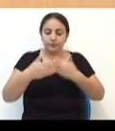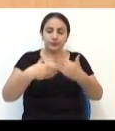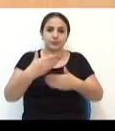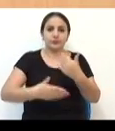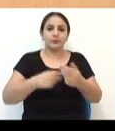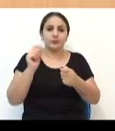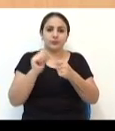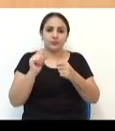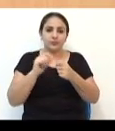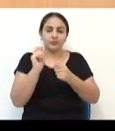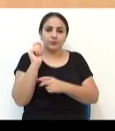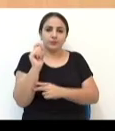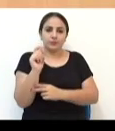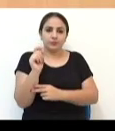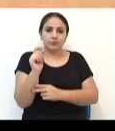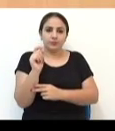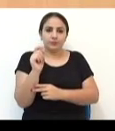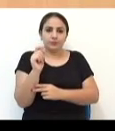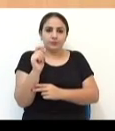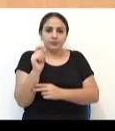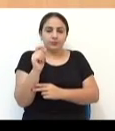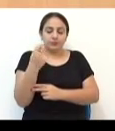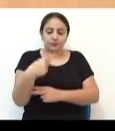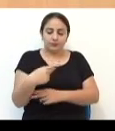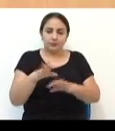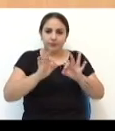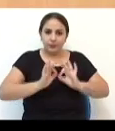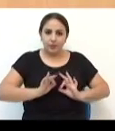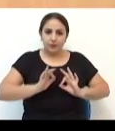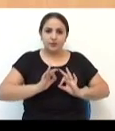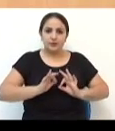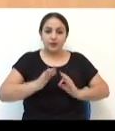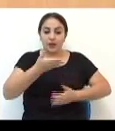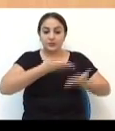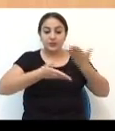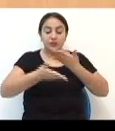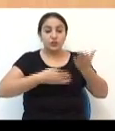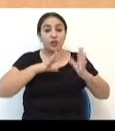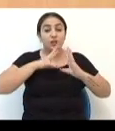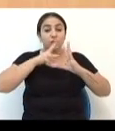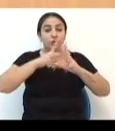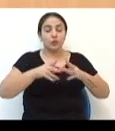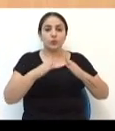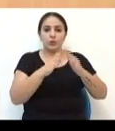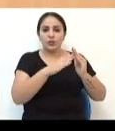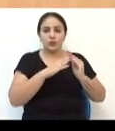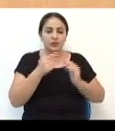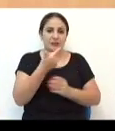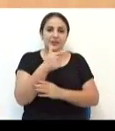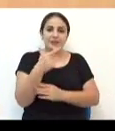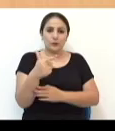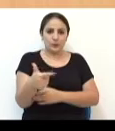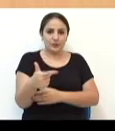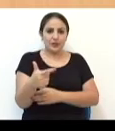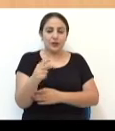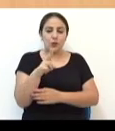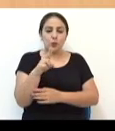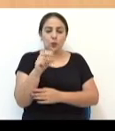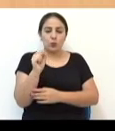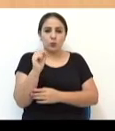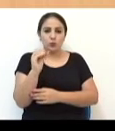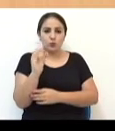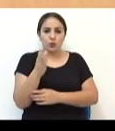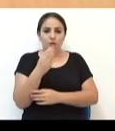andar e fazer que ele seja beneficiado a todos os moradores que não têm um uso